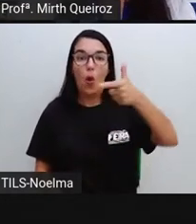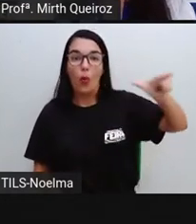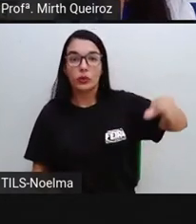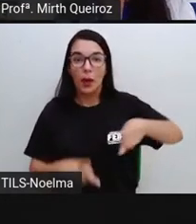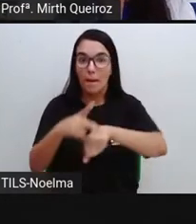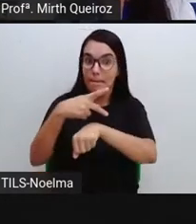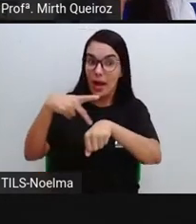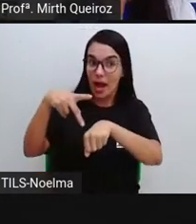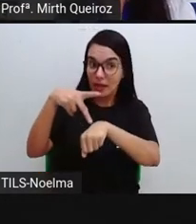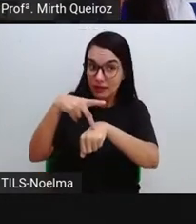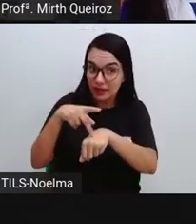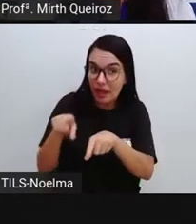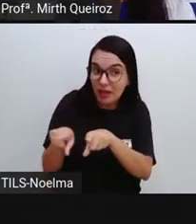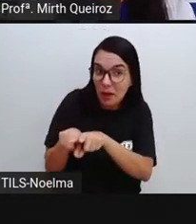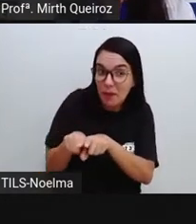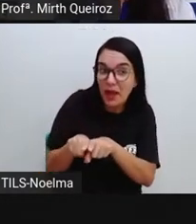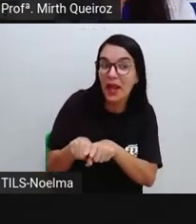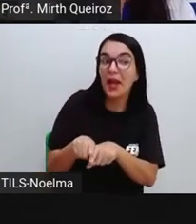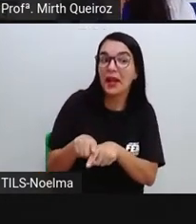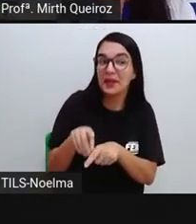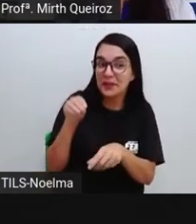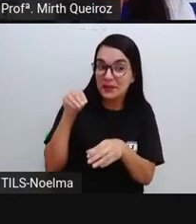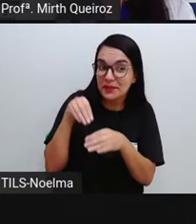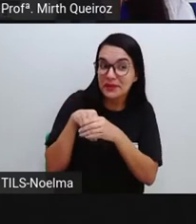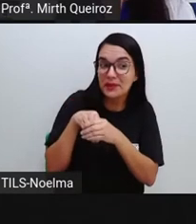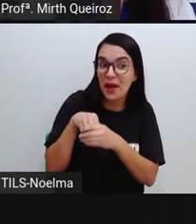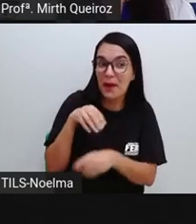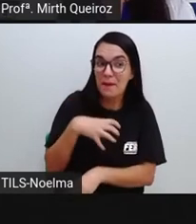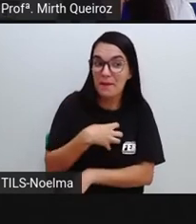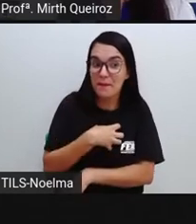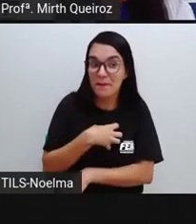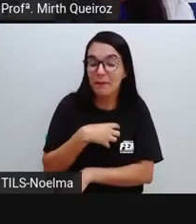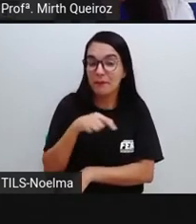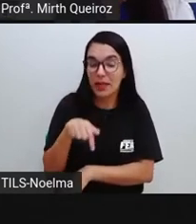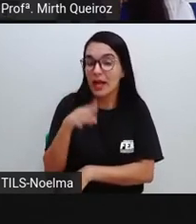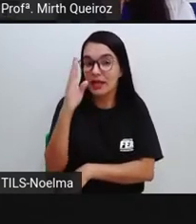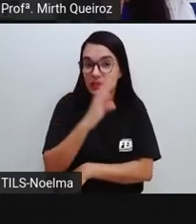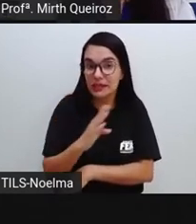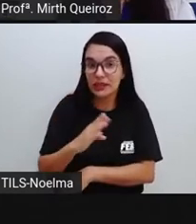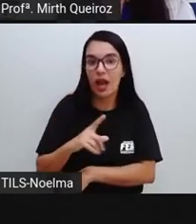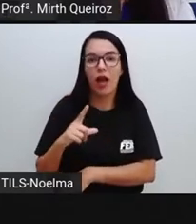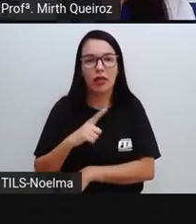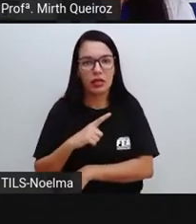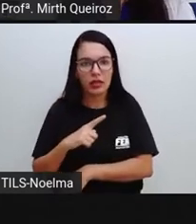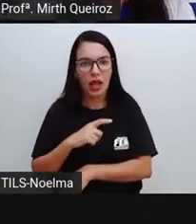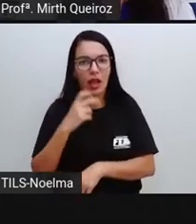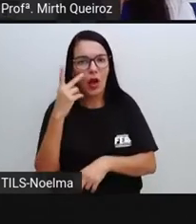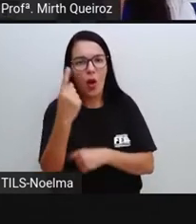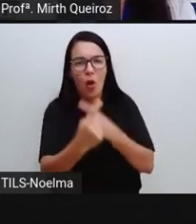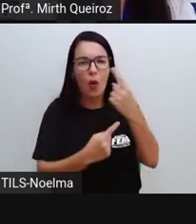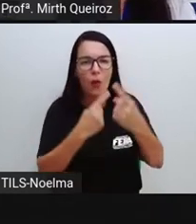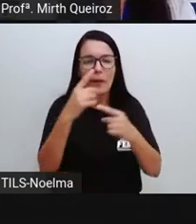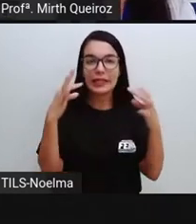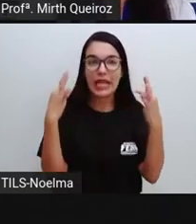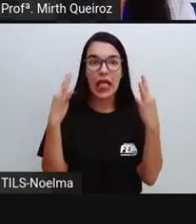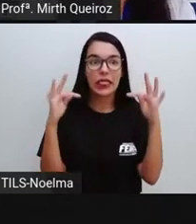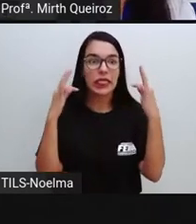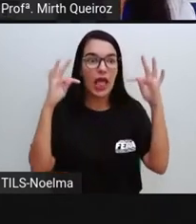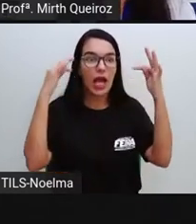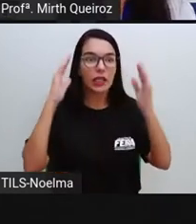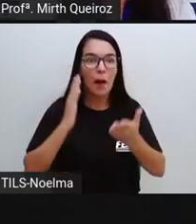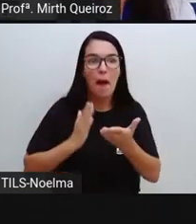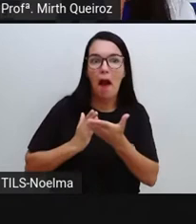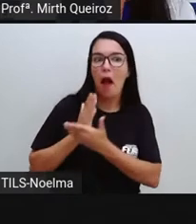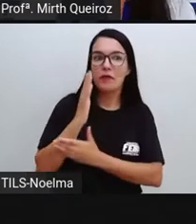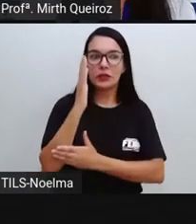países, incluindo, neste caso, o Brasil, os produtores rurais, eles já vêm adotando algumas técnicas, equipamentos mais avançados,